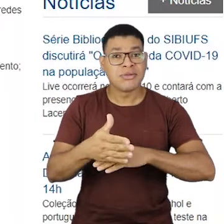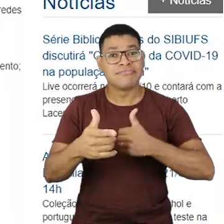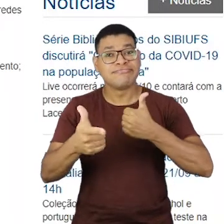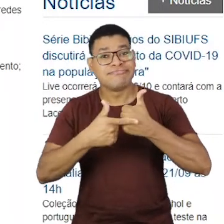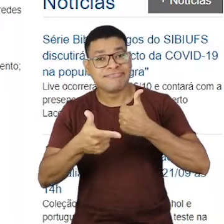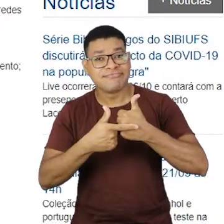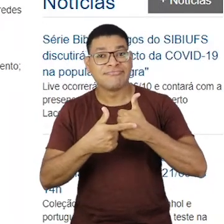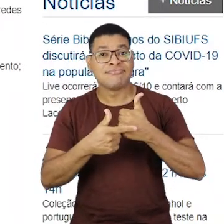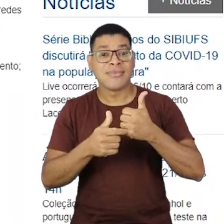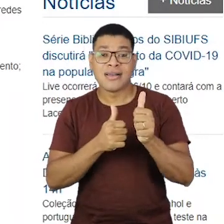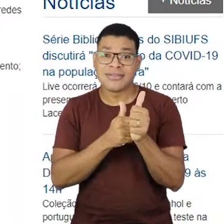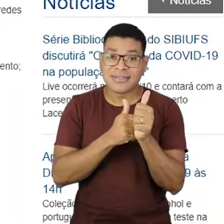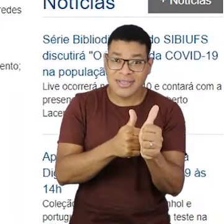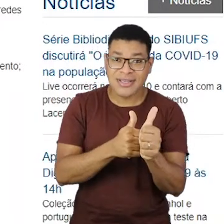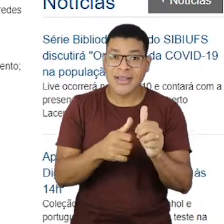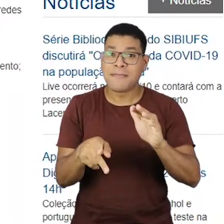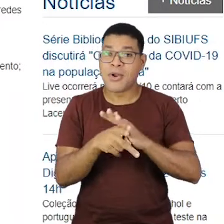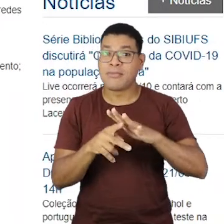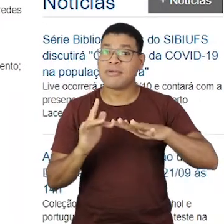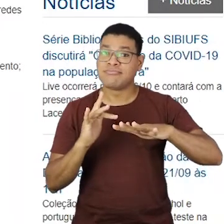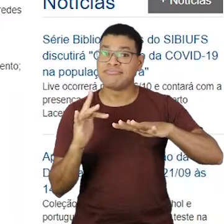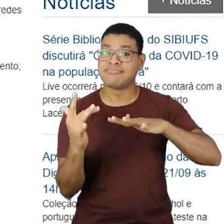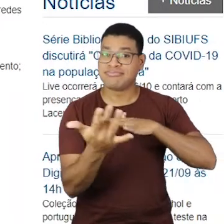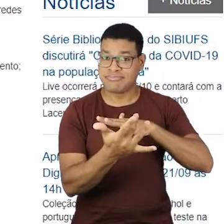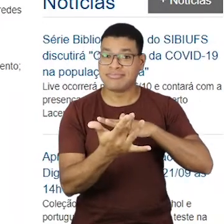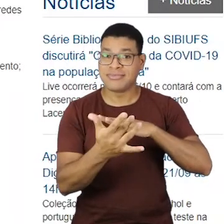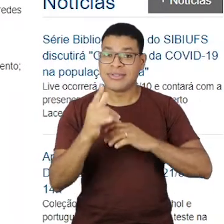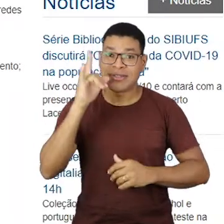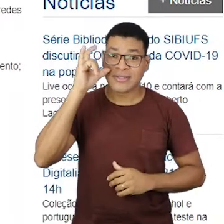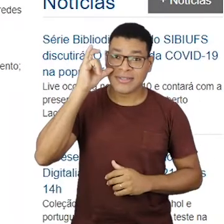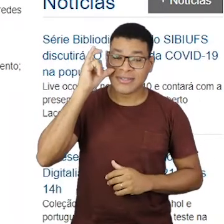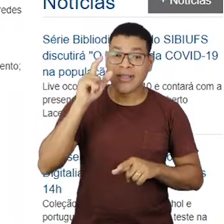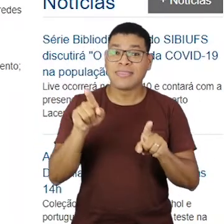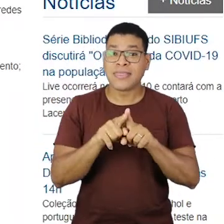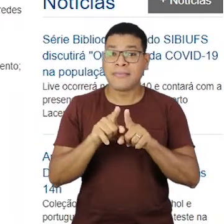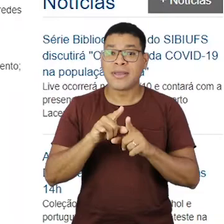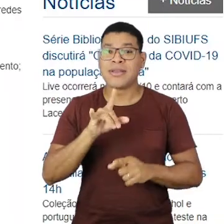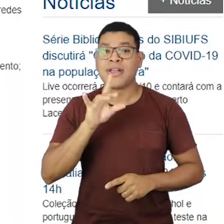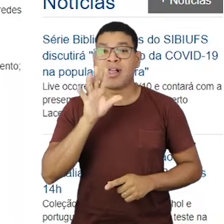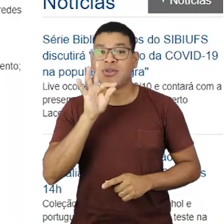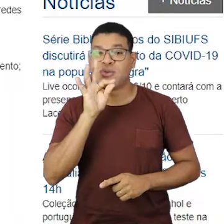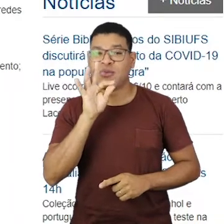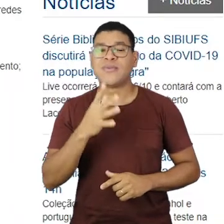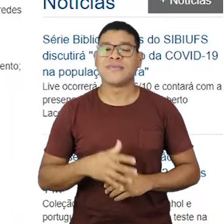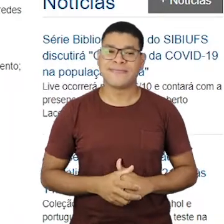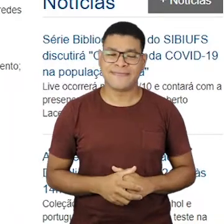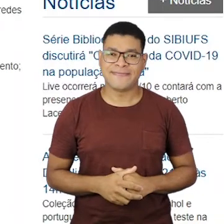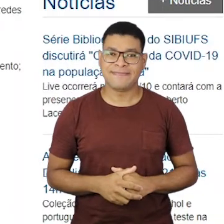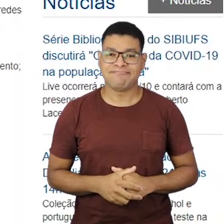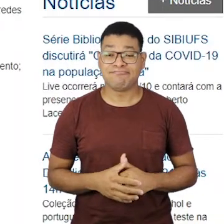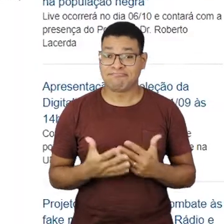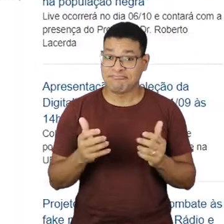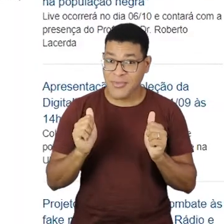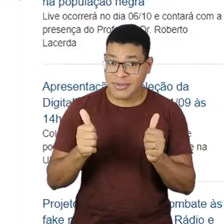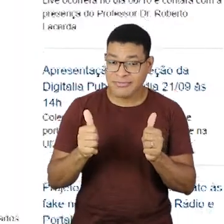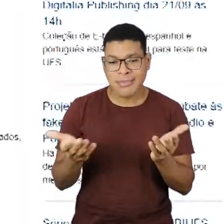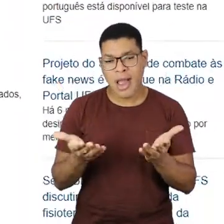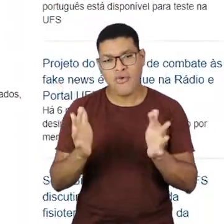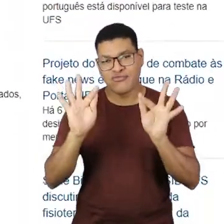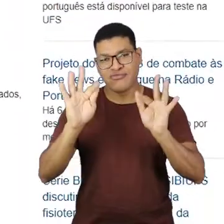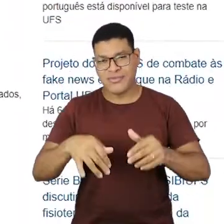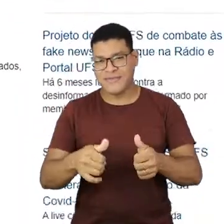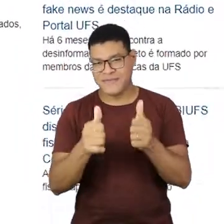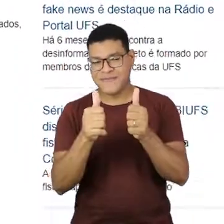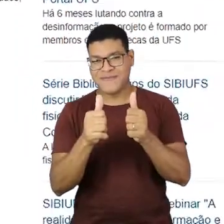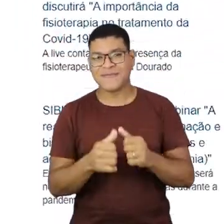a curtir, a seguir as mídias sociais do Instagram e do Twitter, tá bom? Por hoje é